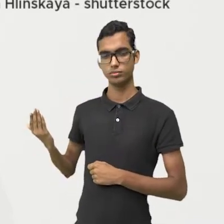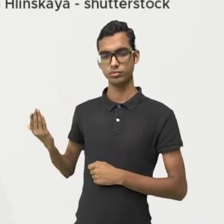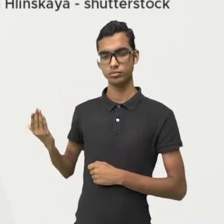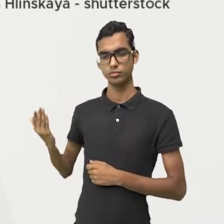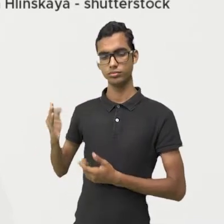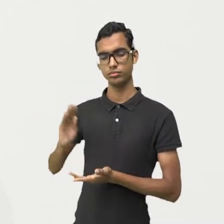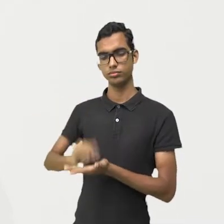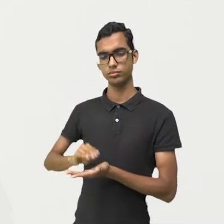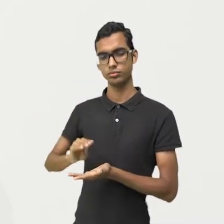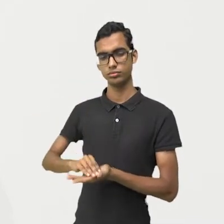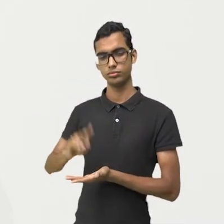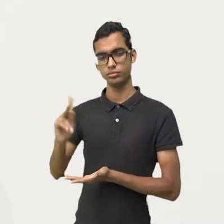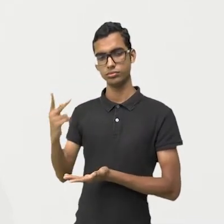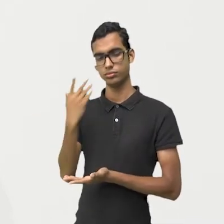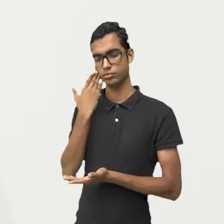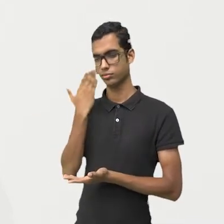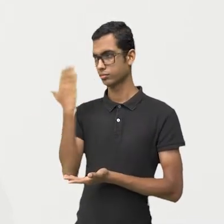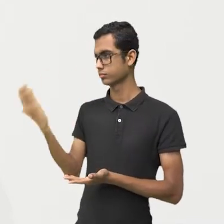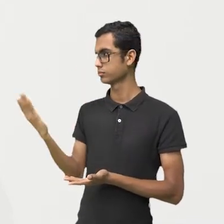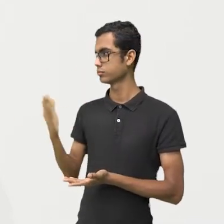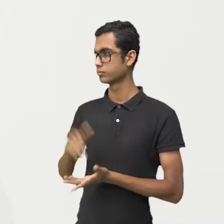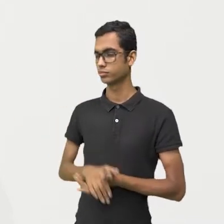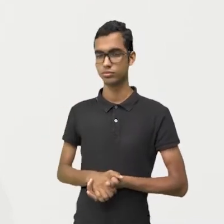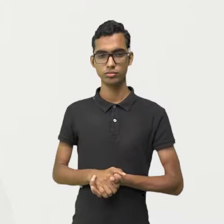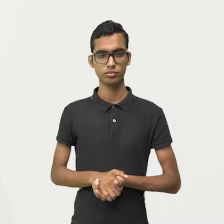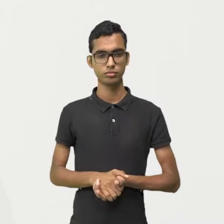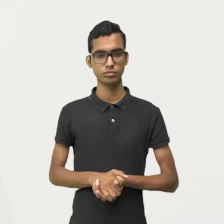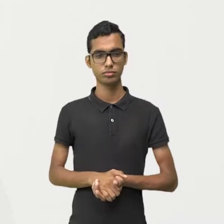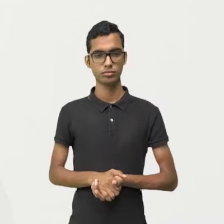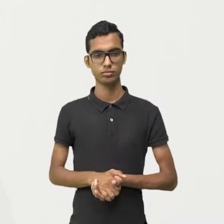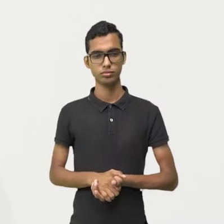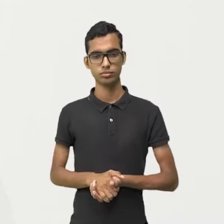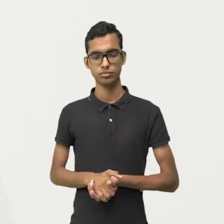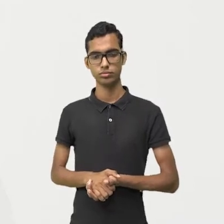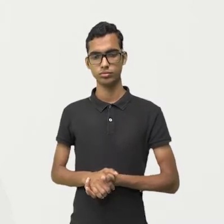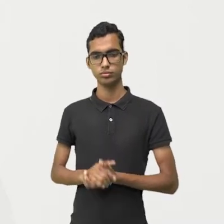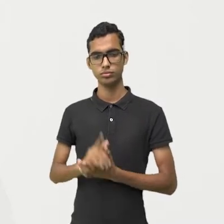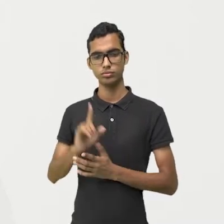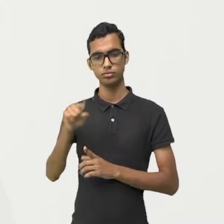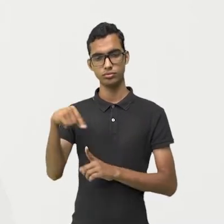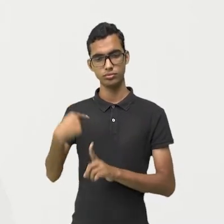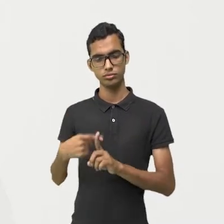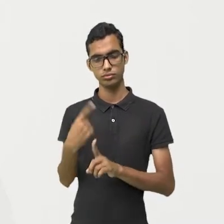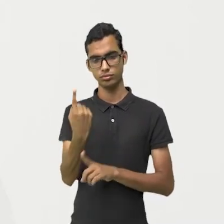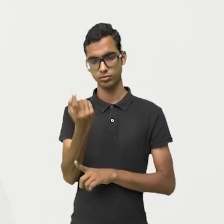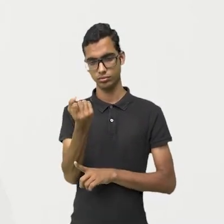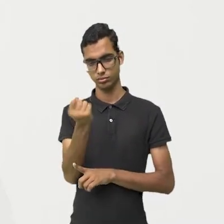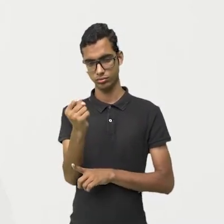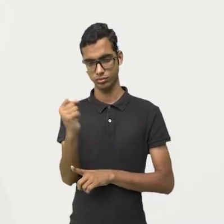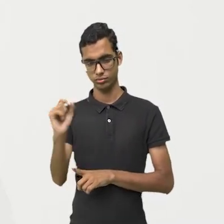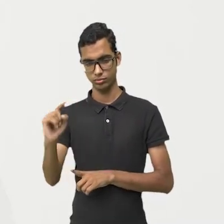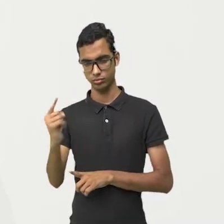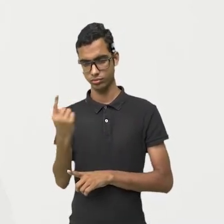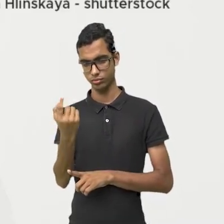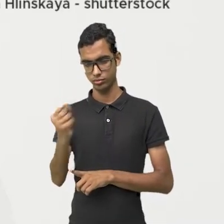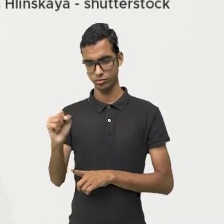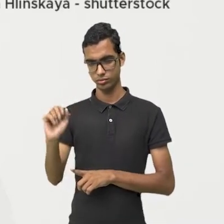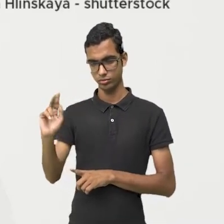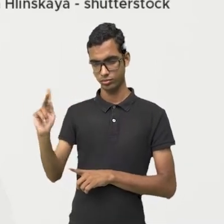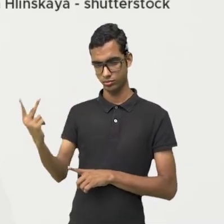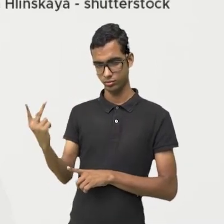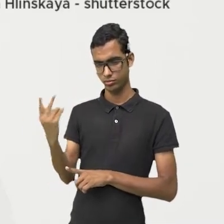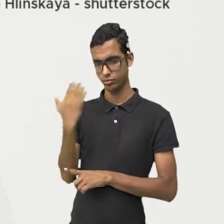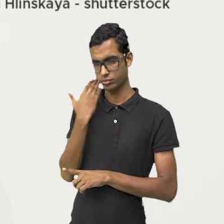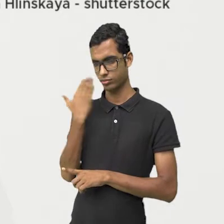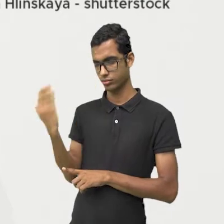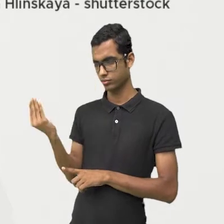faltando aqui o outro. Onde é que está isso? Está aqui, mais 18H na anterior. Onde é